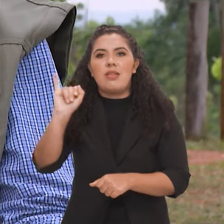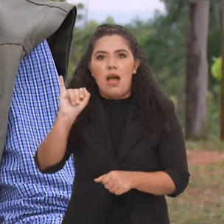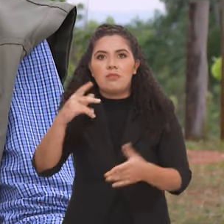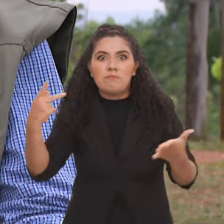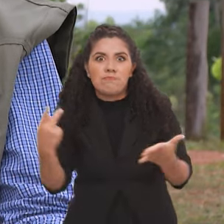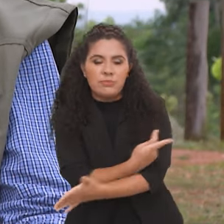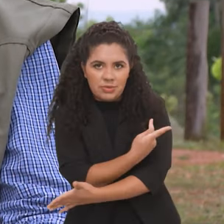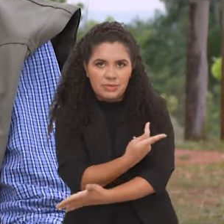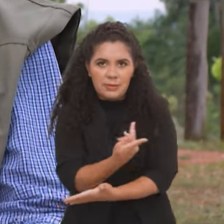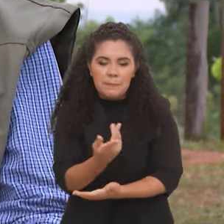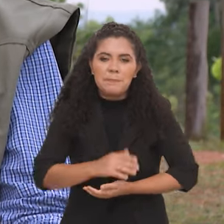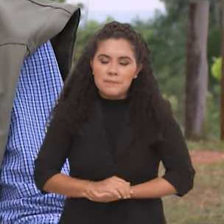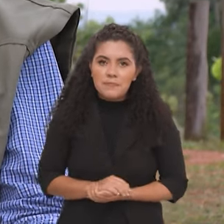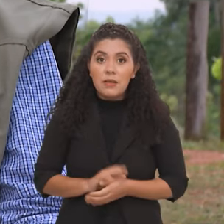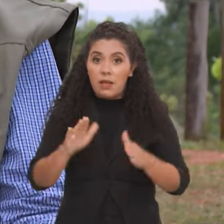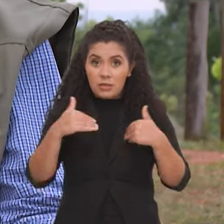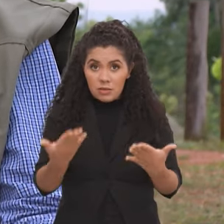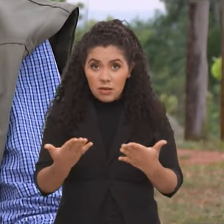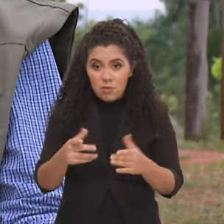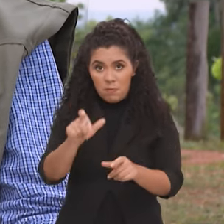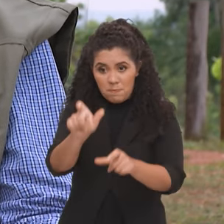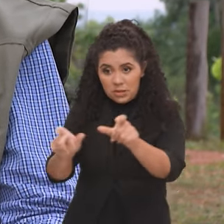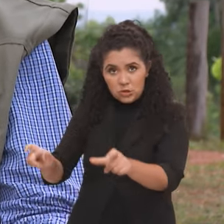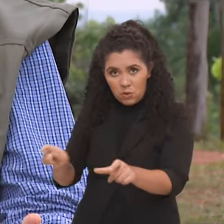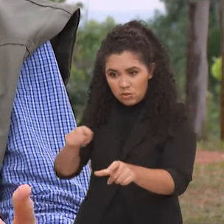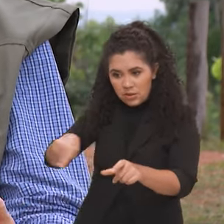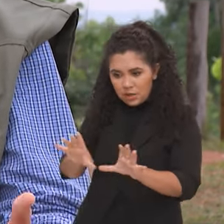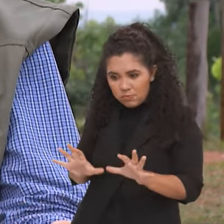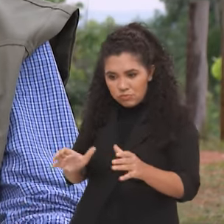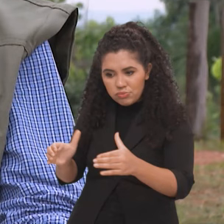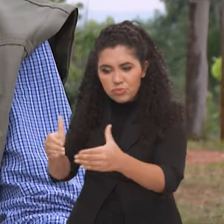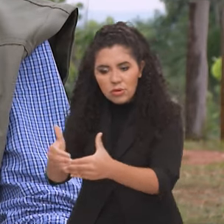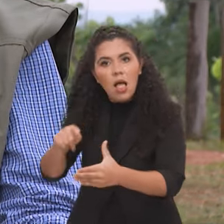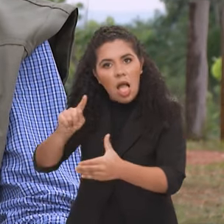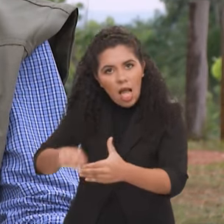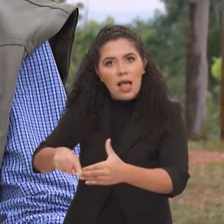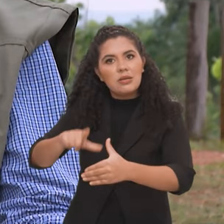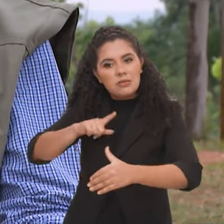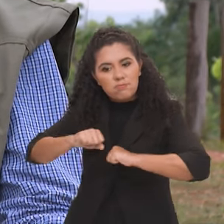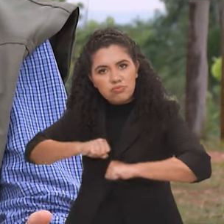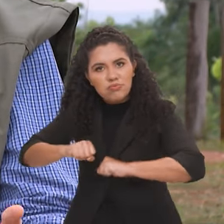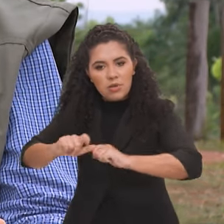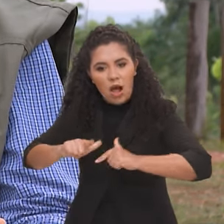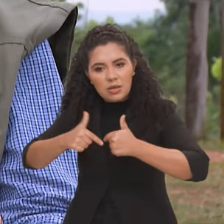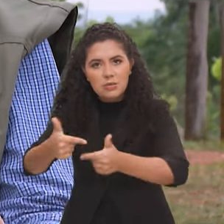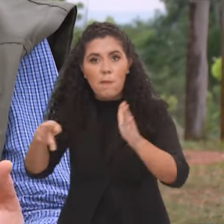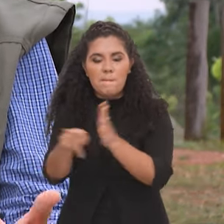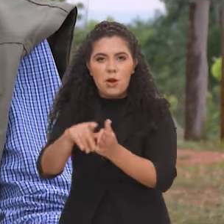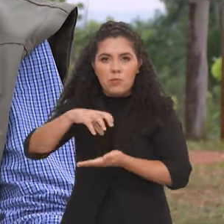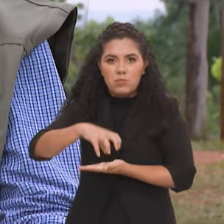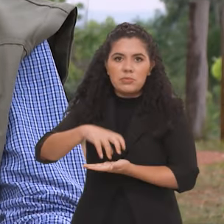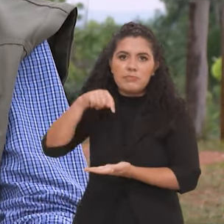de grande proporção. Então, esse conjunto de pessoas é que movimenta o dia a dia do Instituto. Mas, é como eu falei,